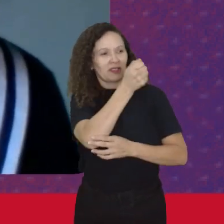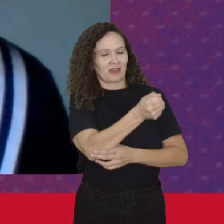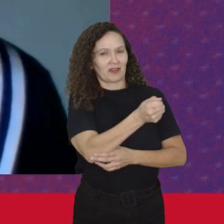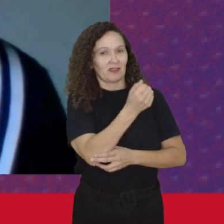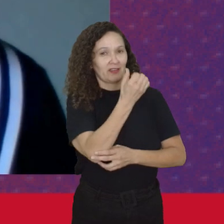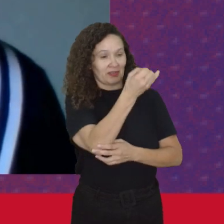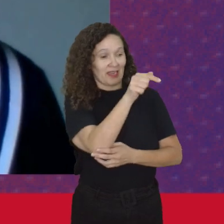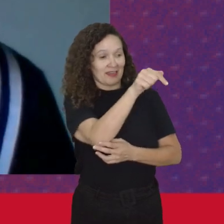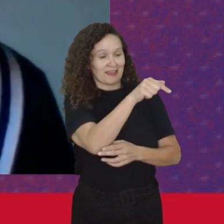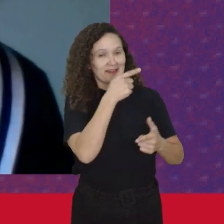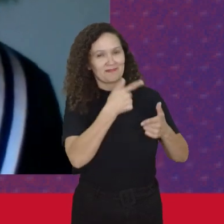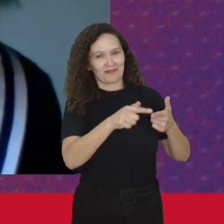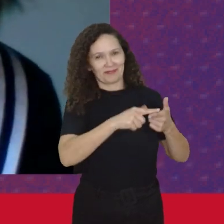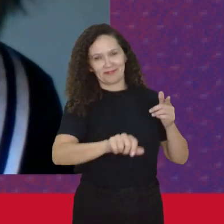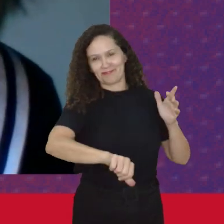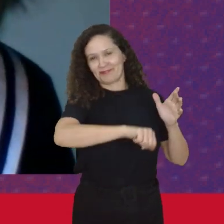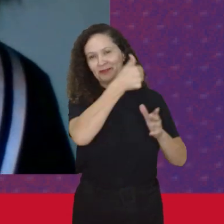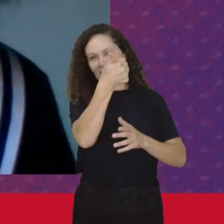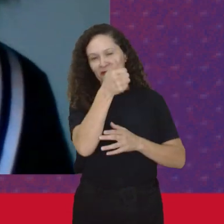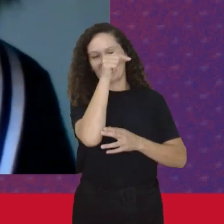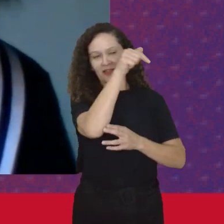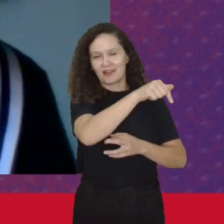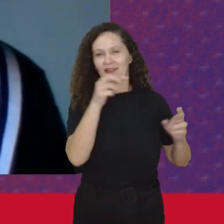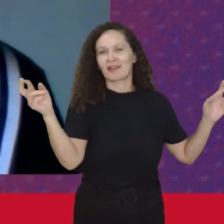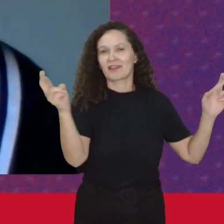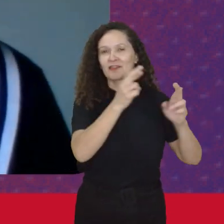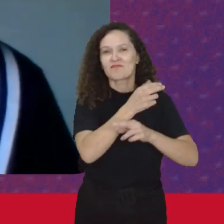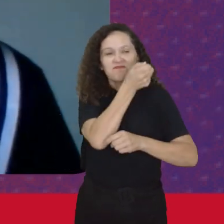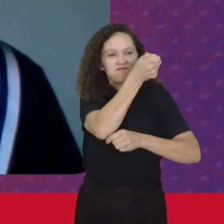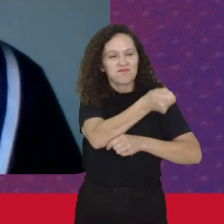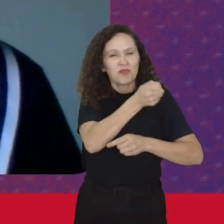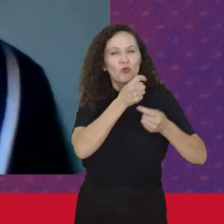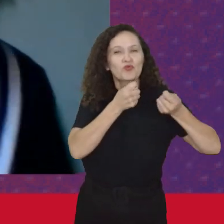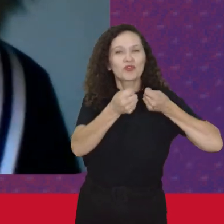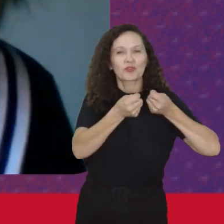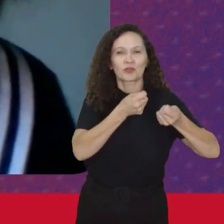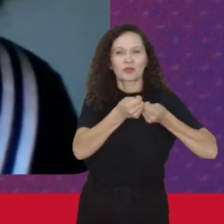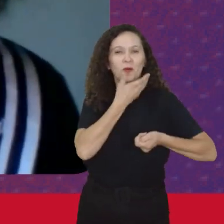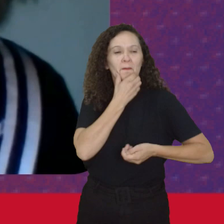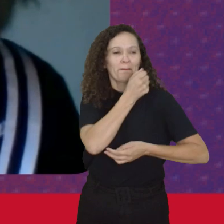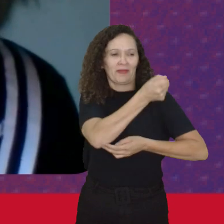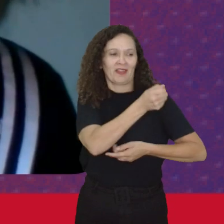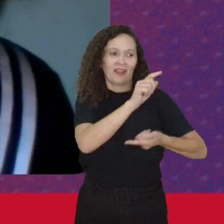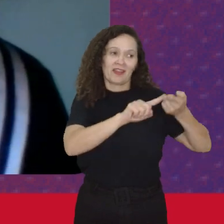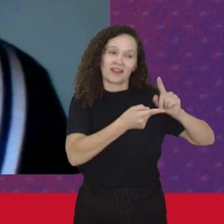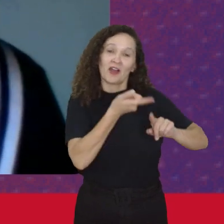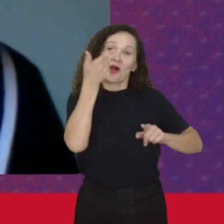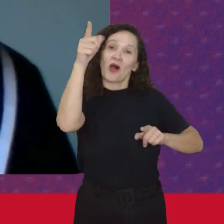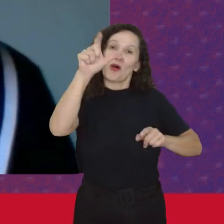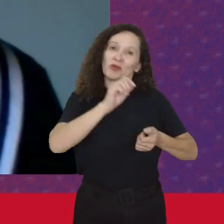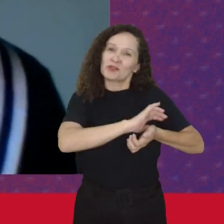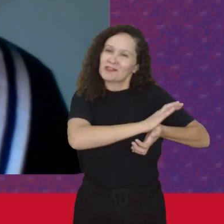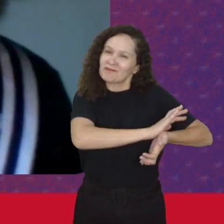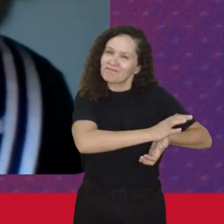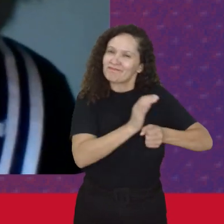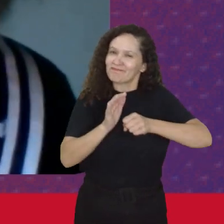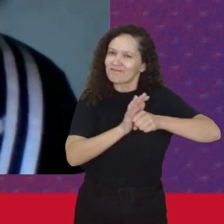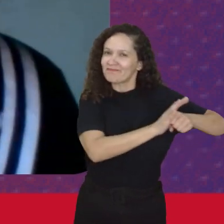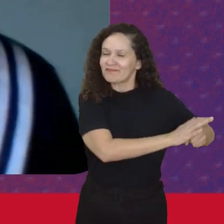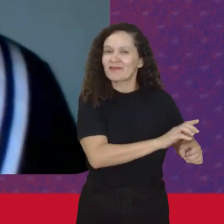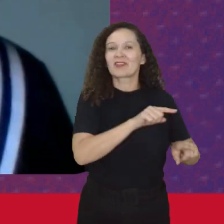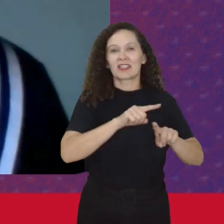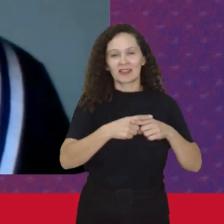opressão Aqui tem uma Relação De dominação E ela está Articulada A outras formas De opressão Então ela tem Que ser